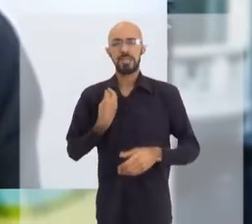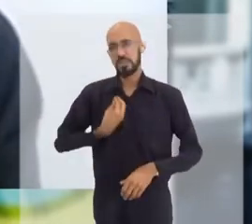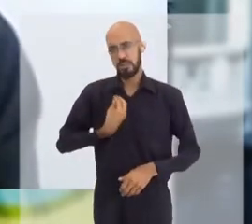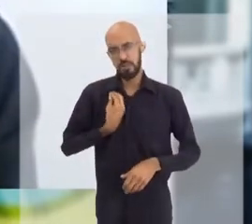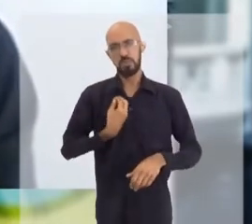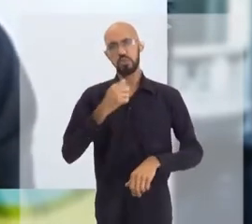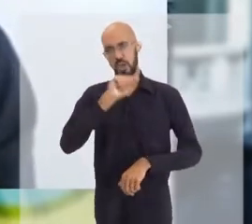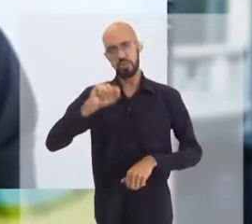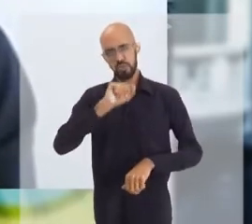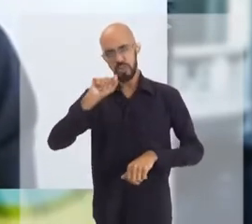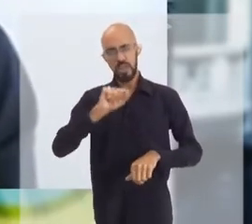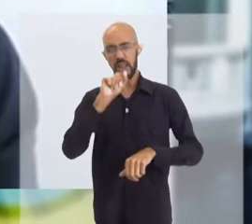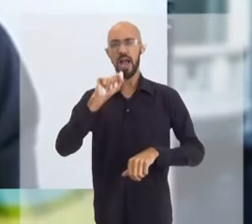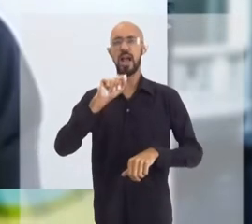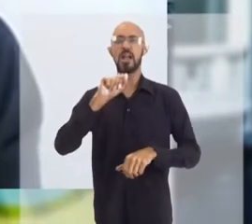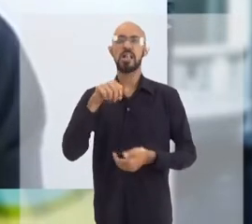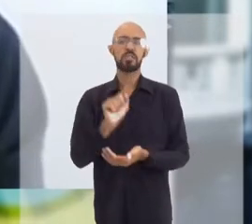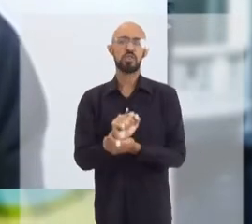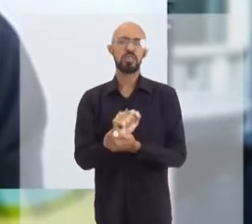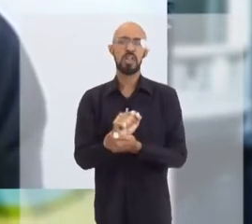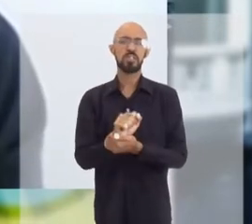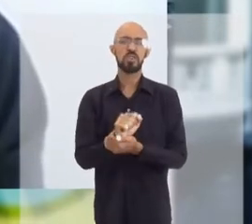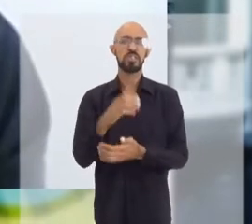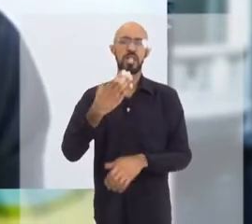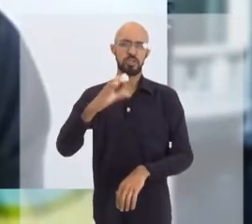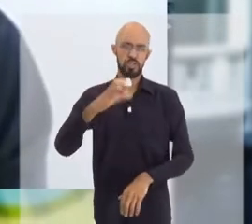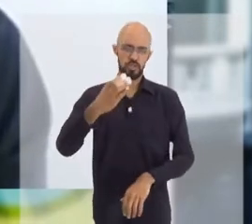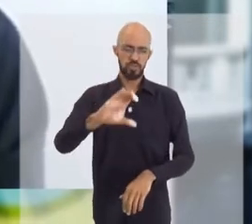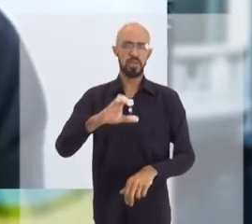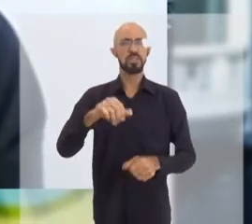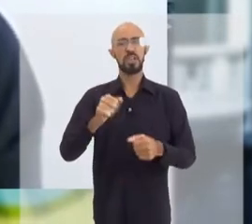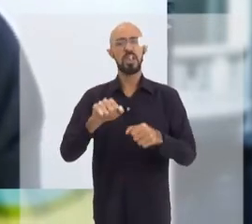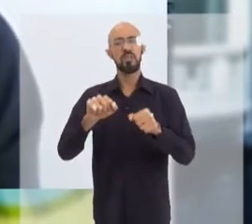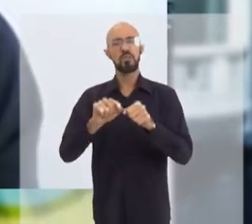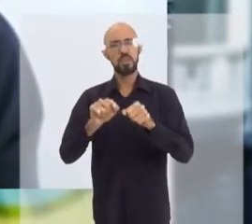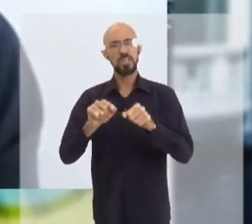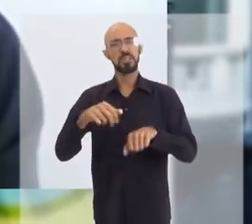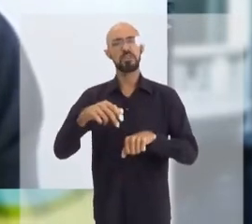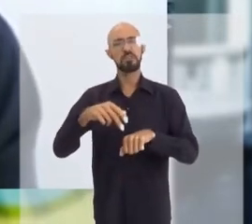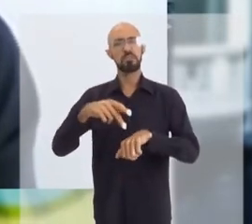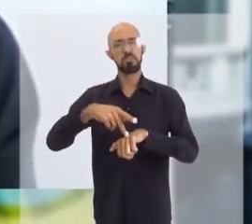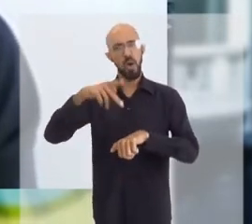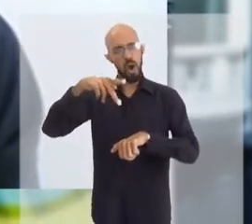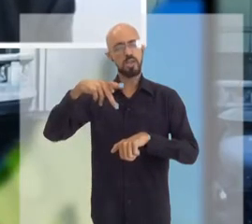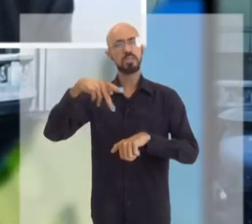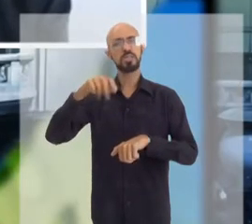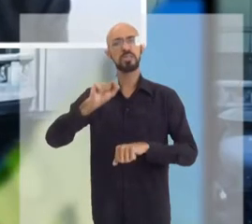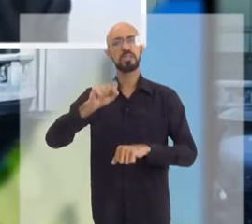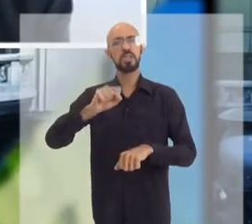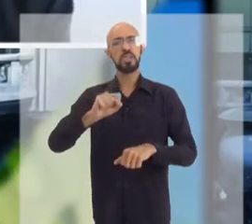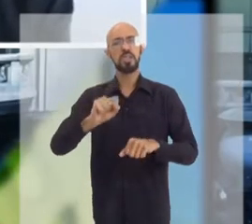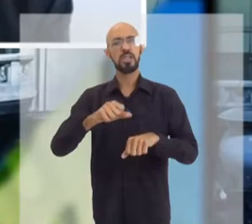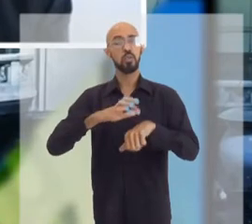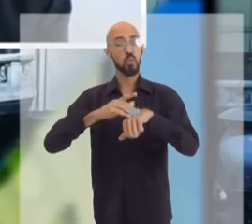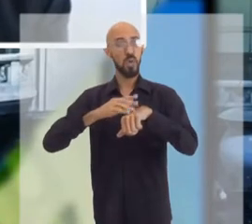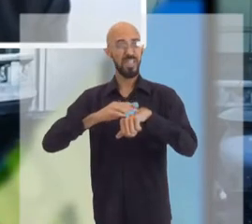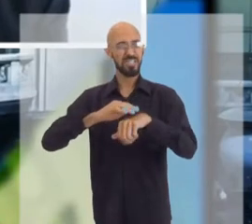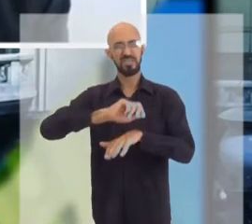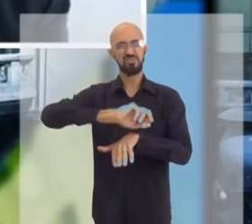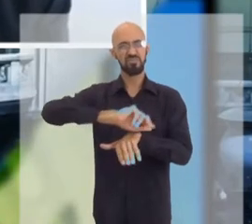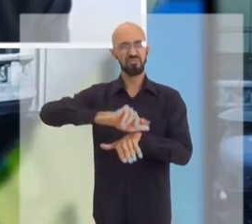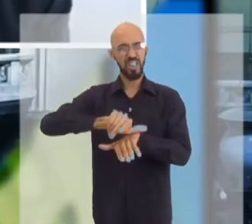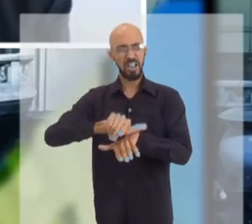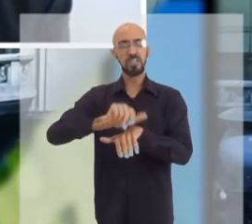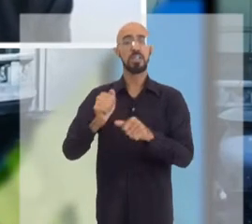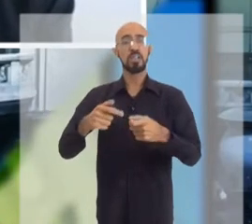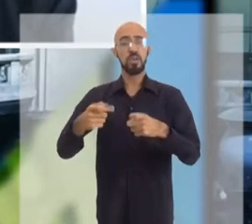científicas, ingressei, fiz especialização em infectologia, minha segunda especialização,